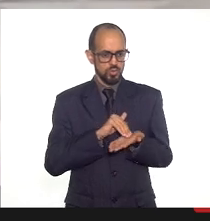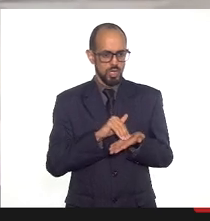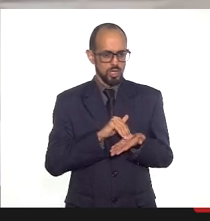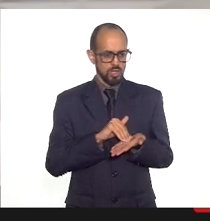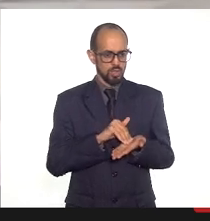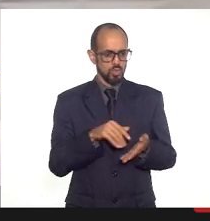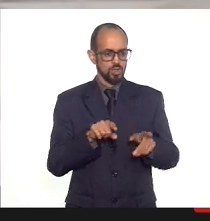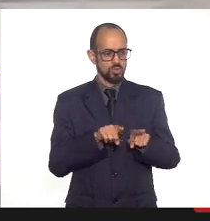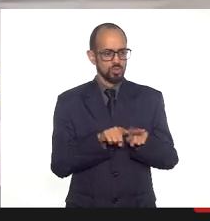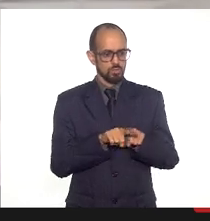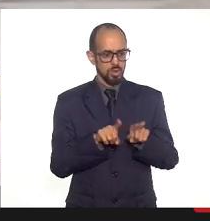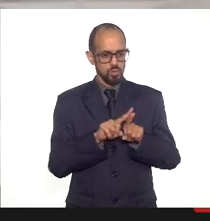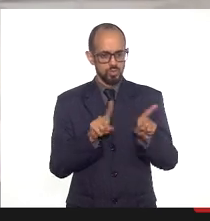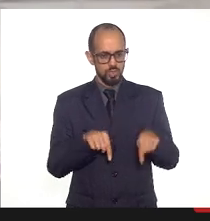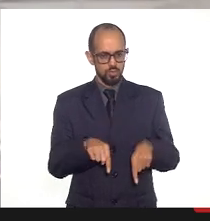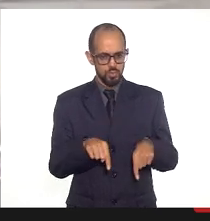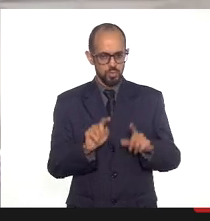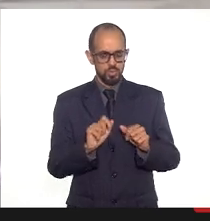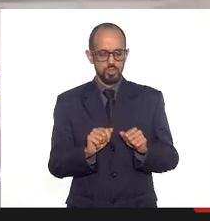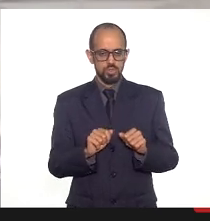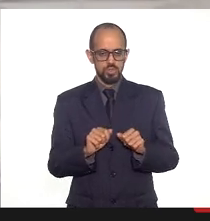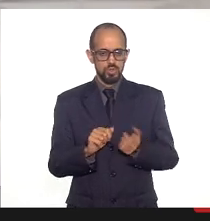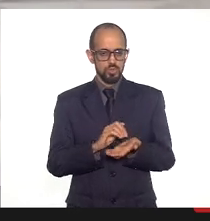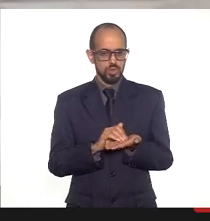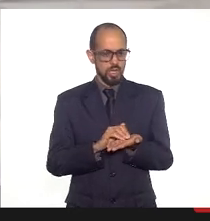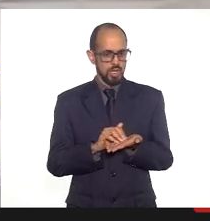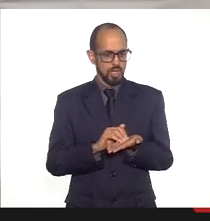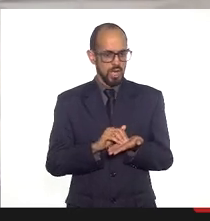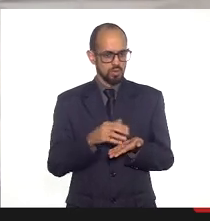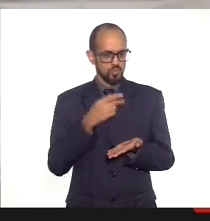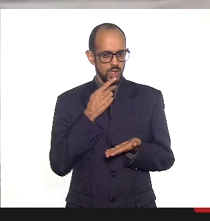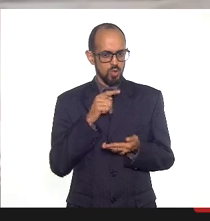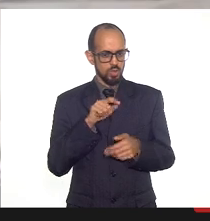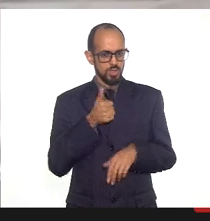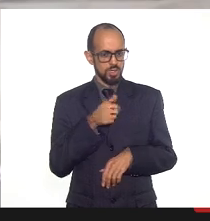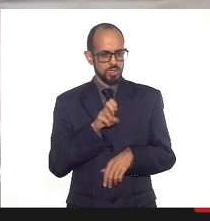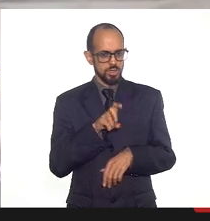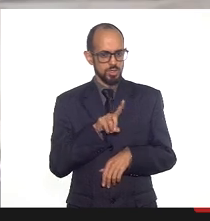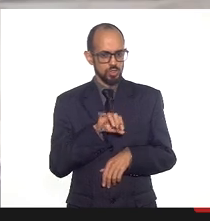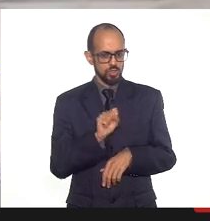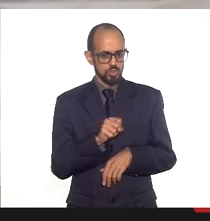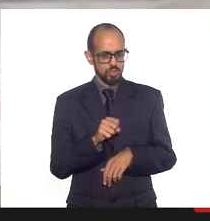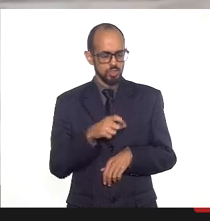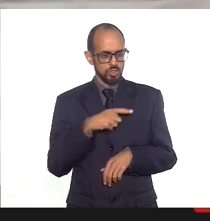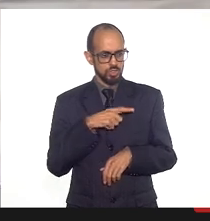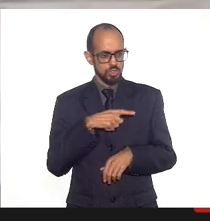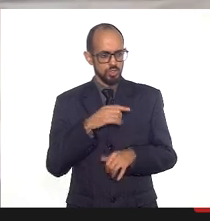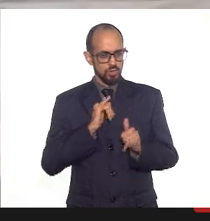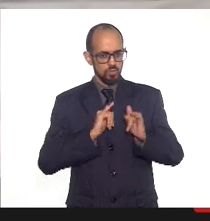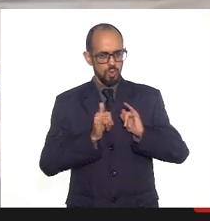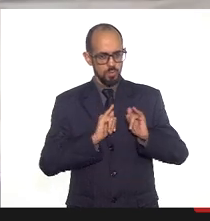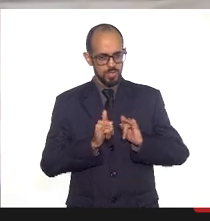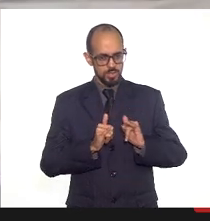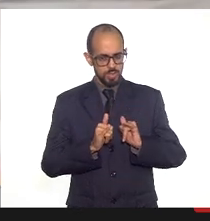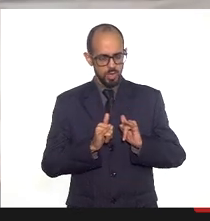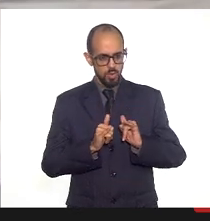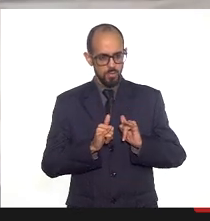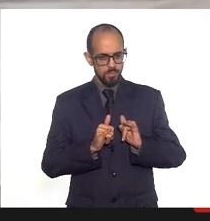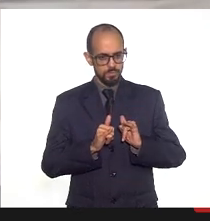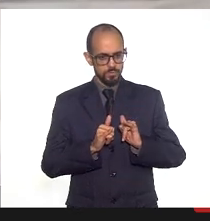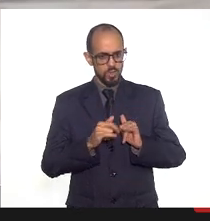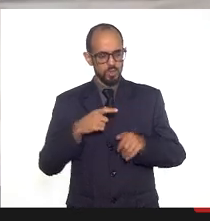servidores, o secretário Chaves falou que em 15 dias teria uma informação, estava havendo uma